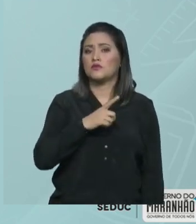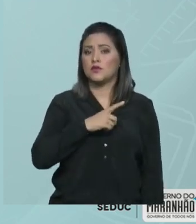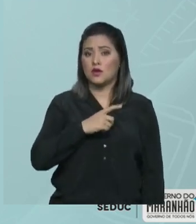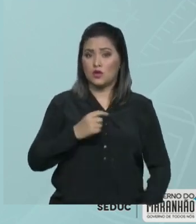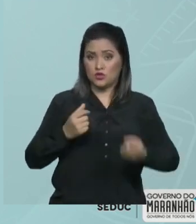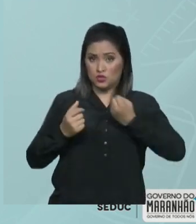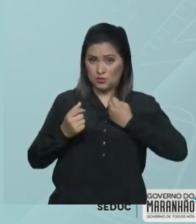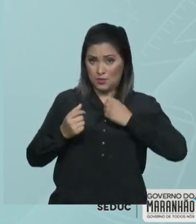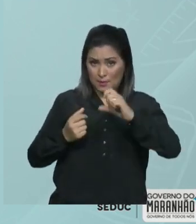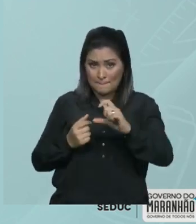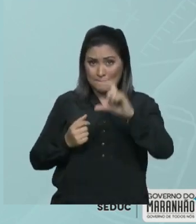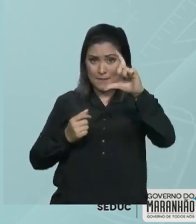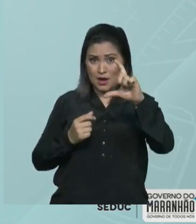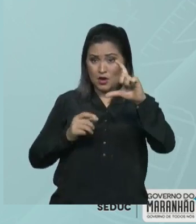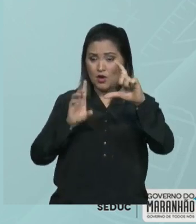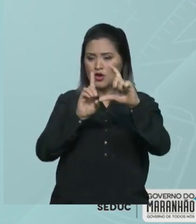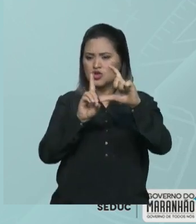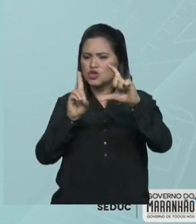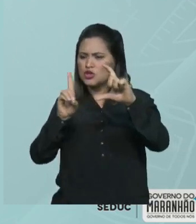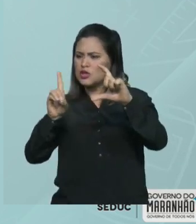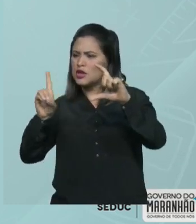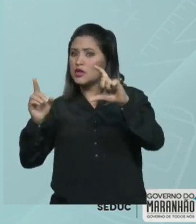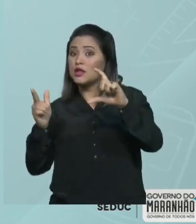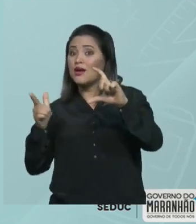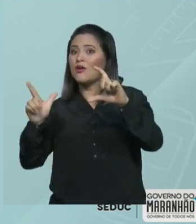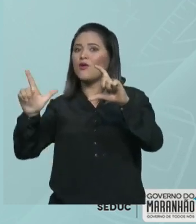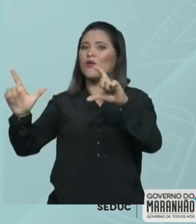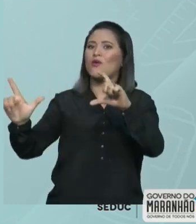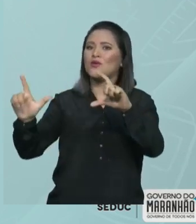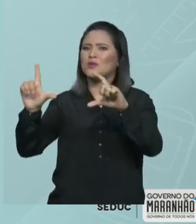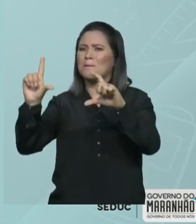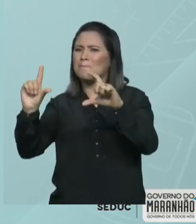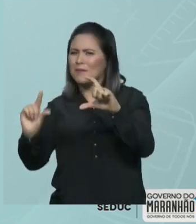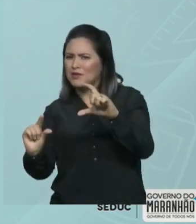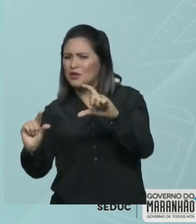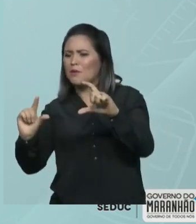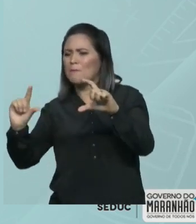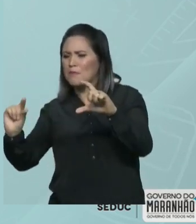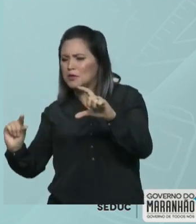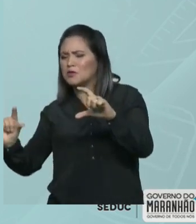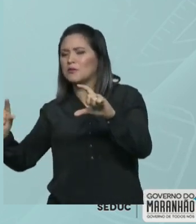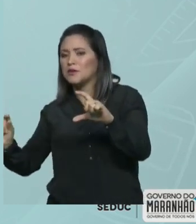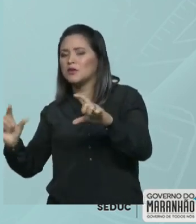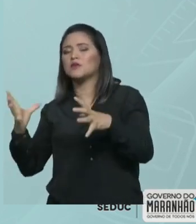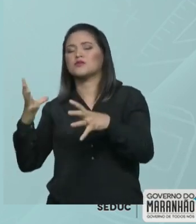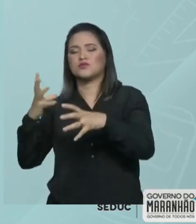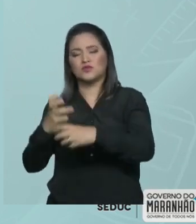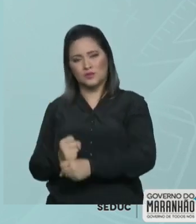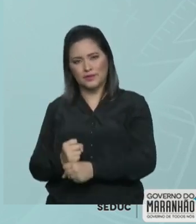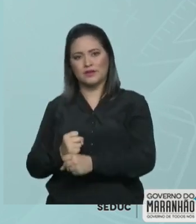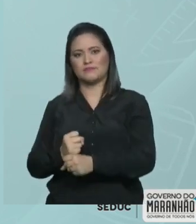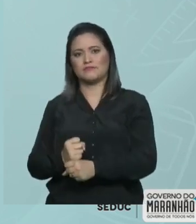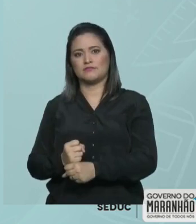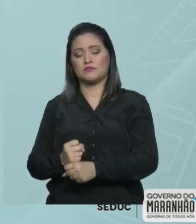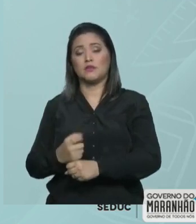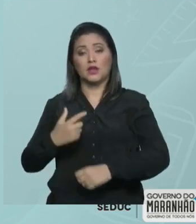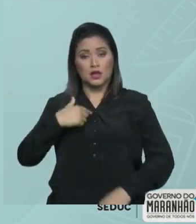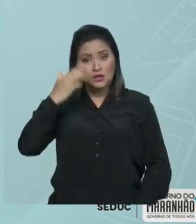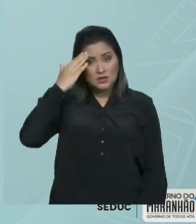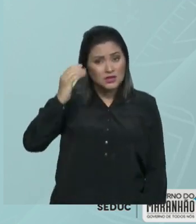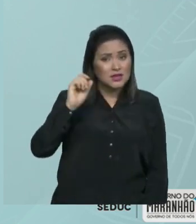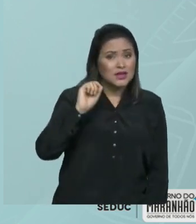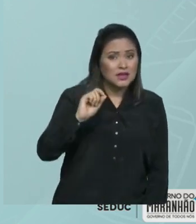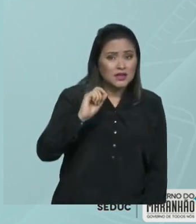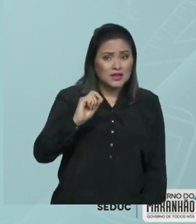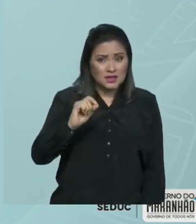se esse número for menor, você adiciona. M, C, C. Eu sei que o C vale 100 e é menor que o M,